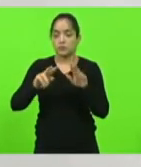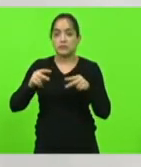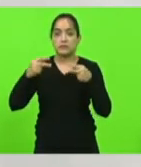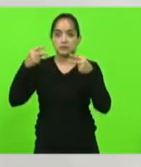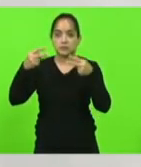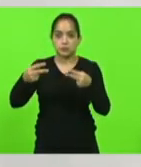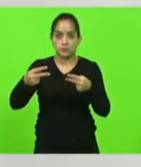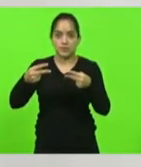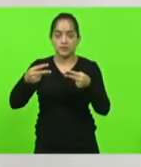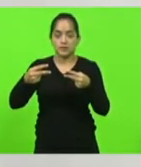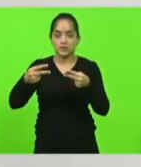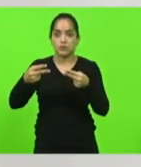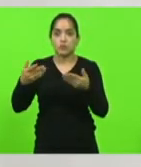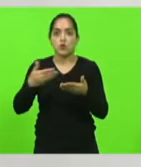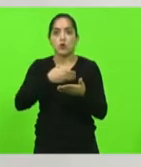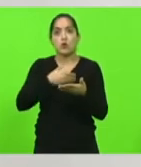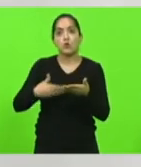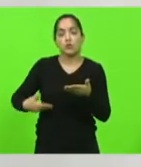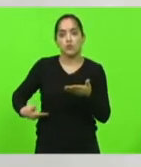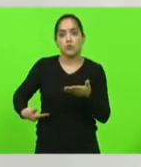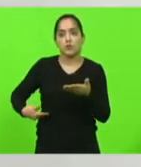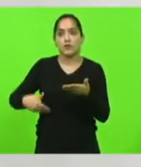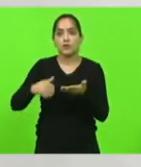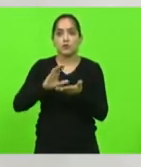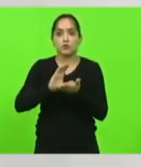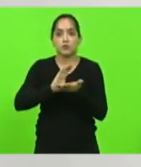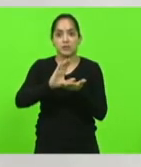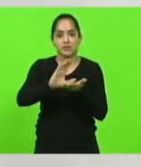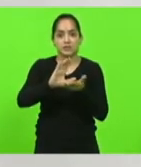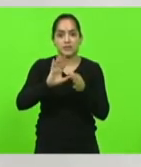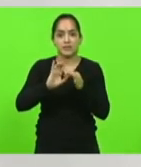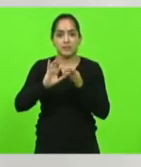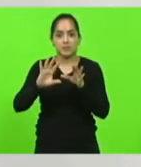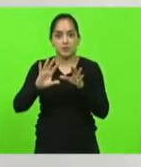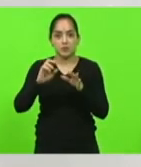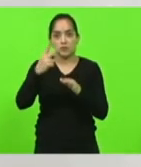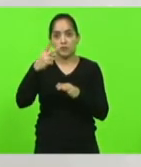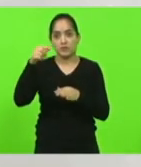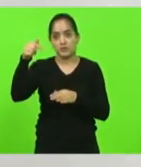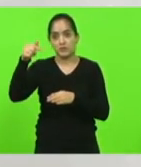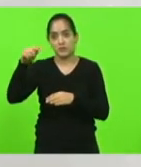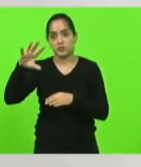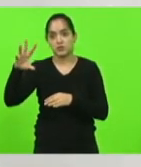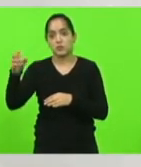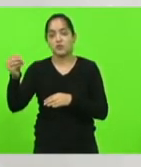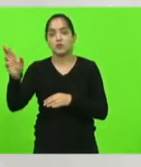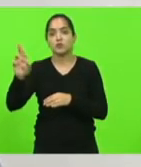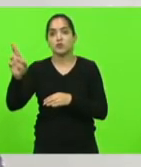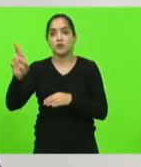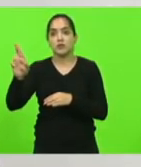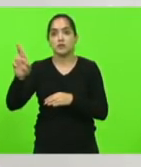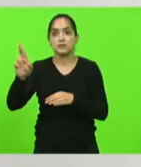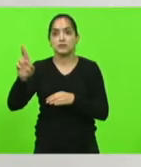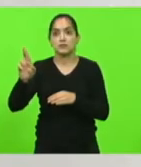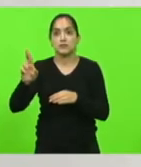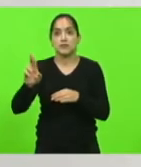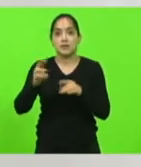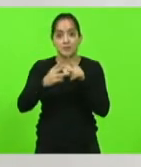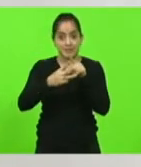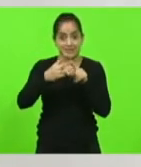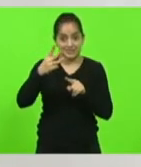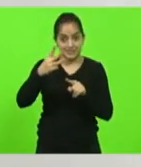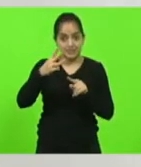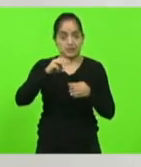o governo do estado liberou lá nada menos do que 27 milhões de reais só para esses três municípios